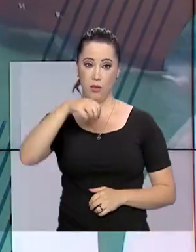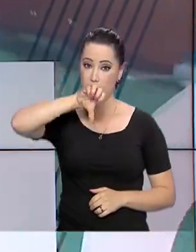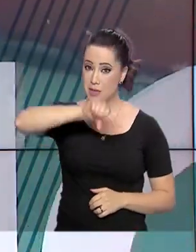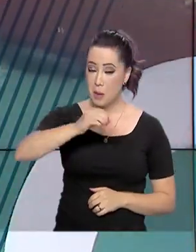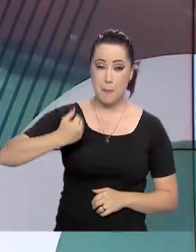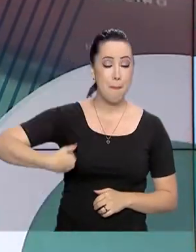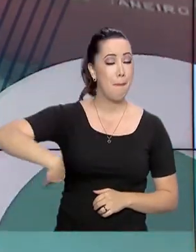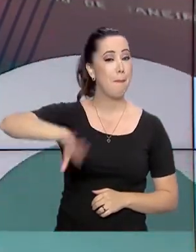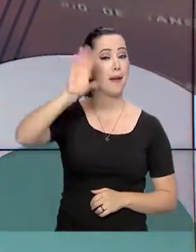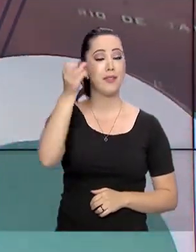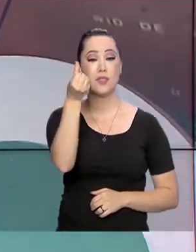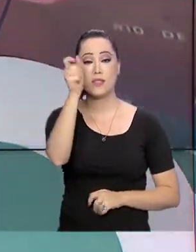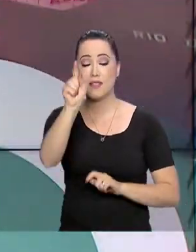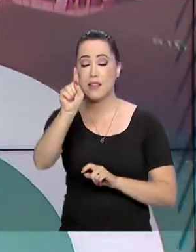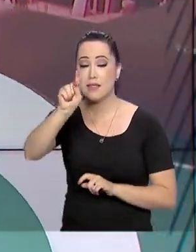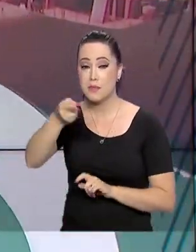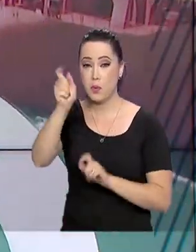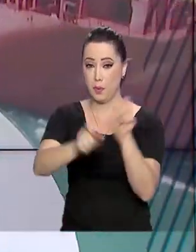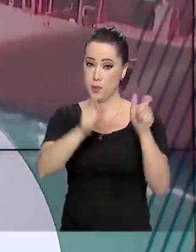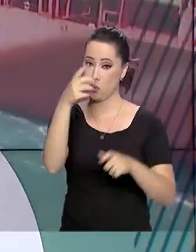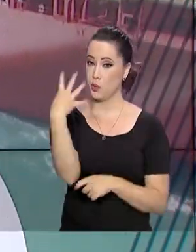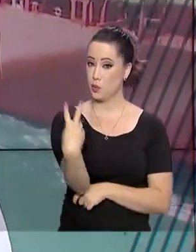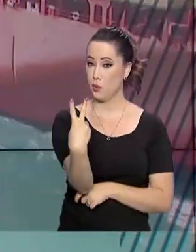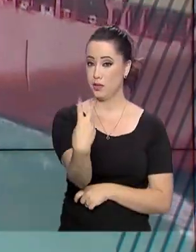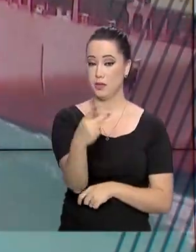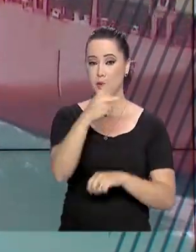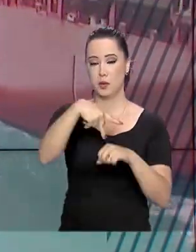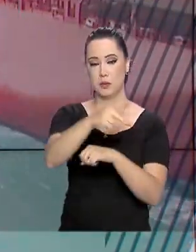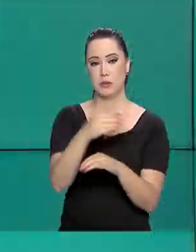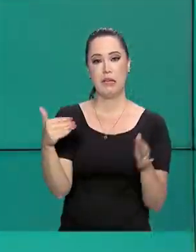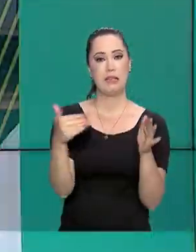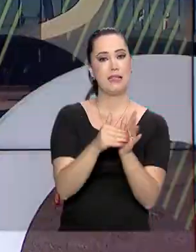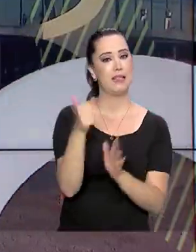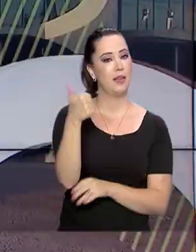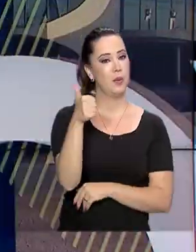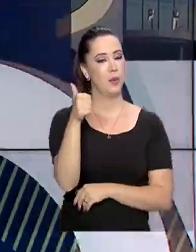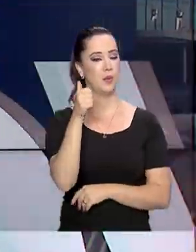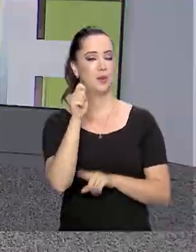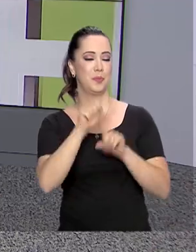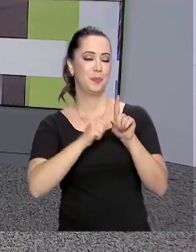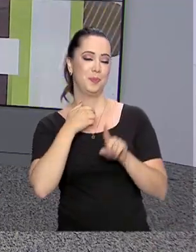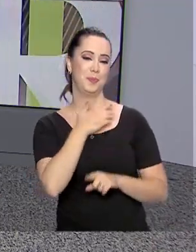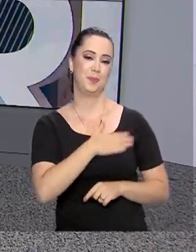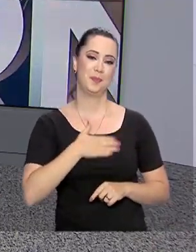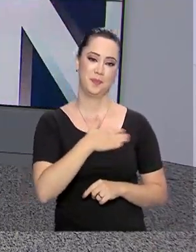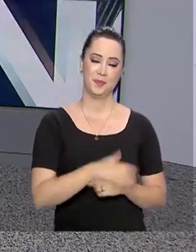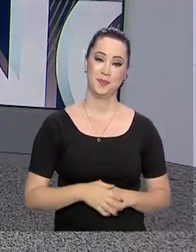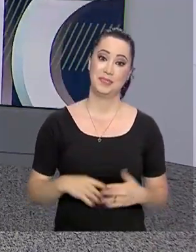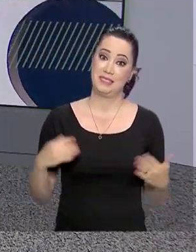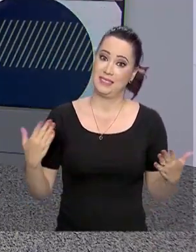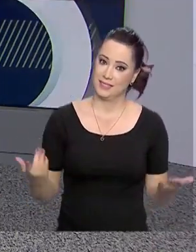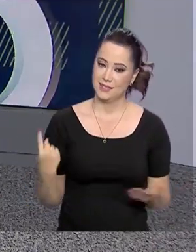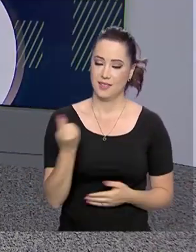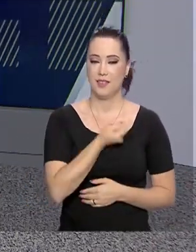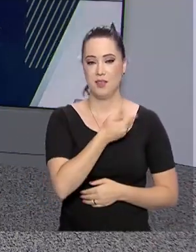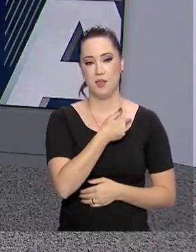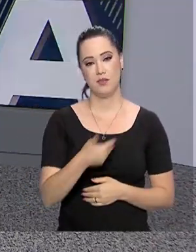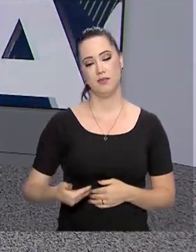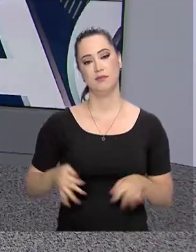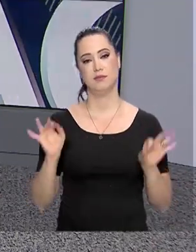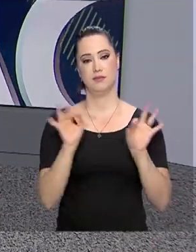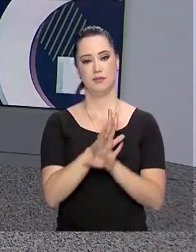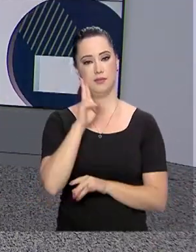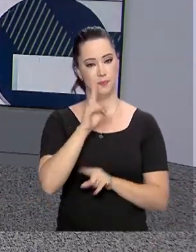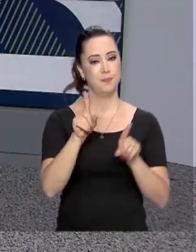6 mil atletas de 42 países. A competição vai até 11 de agosto. O governo agora fica por aqui. Continue nos